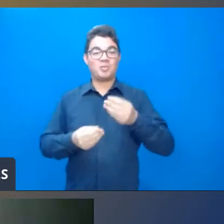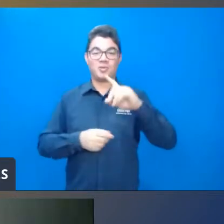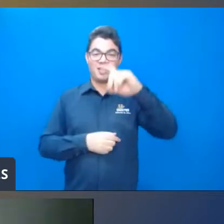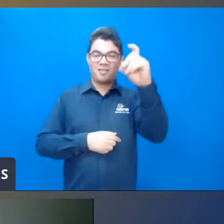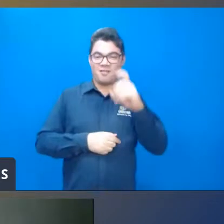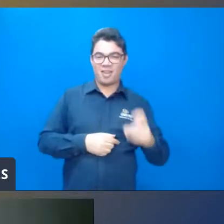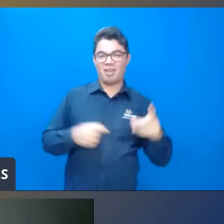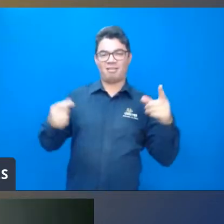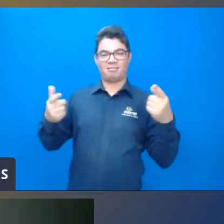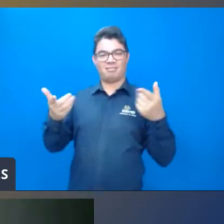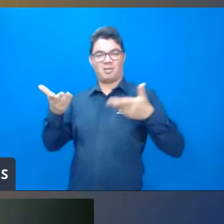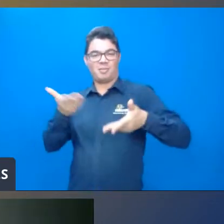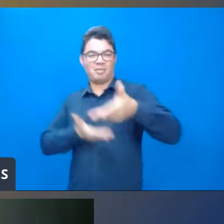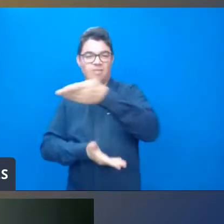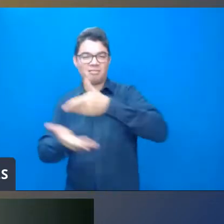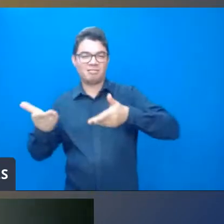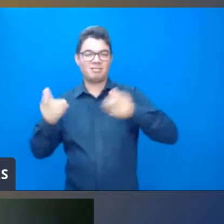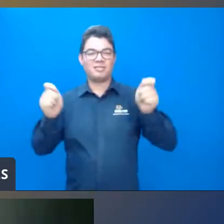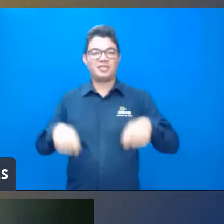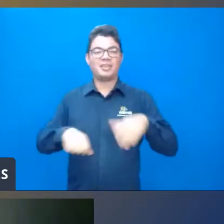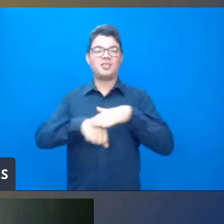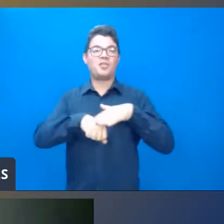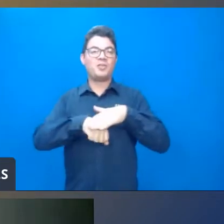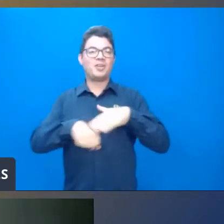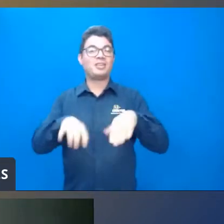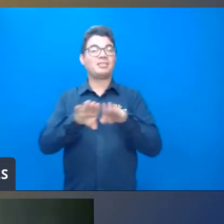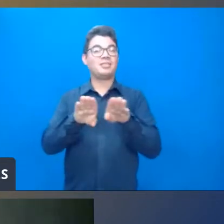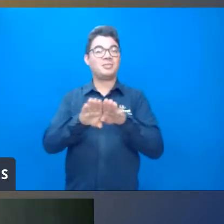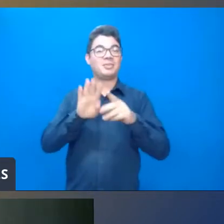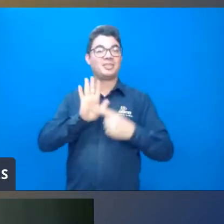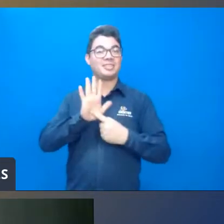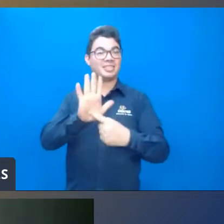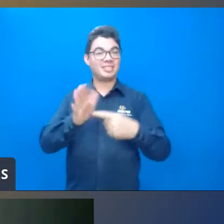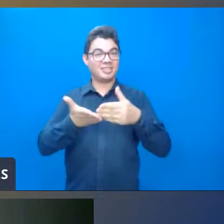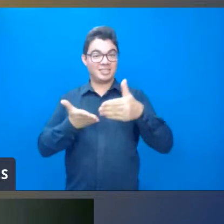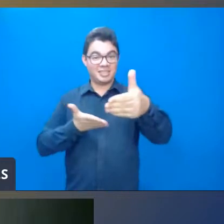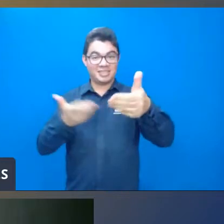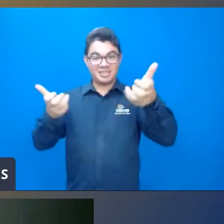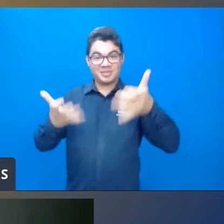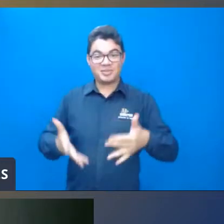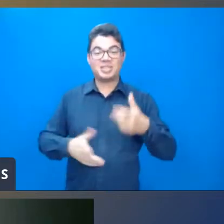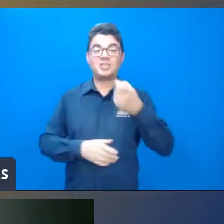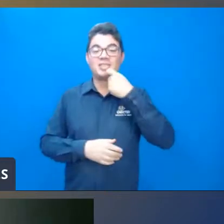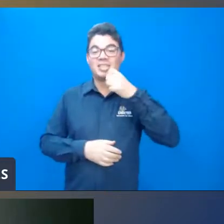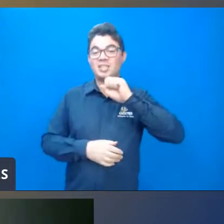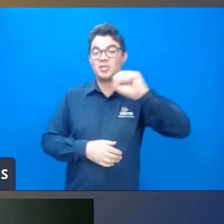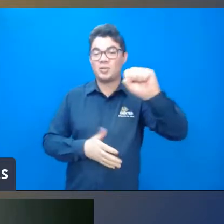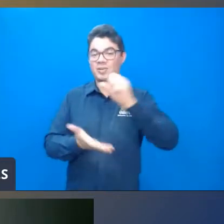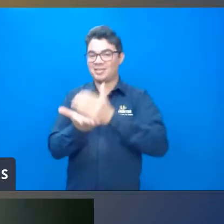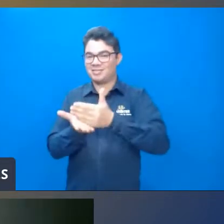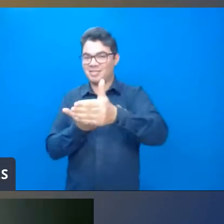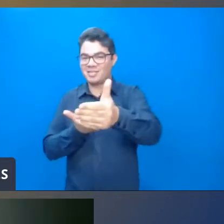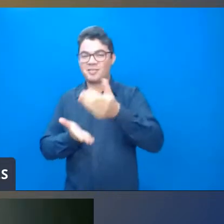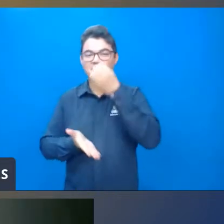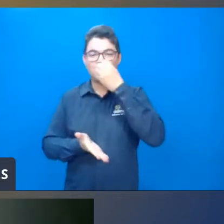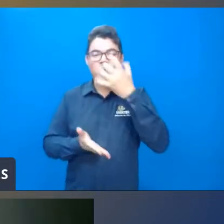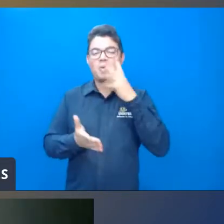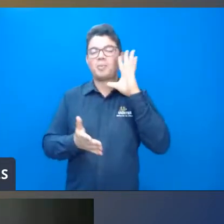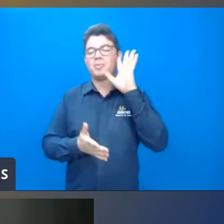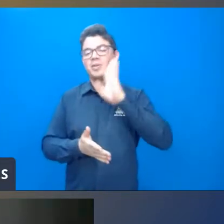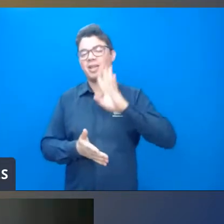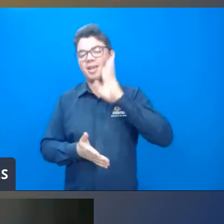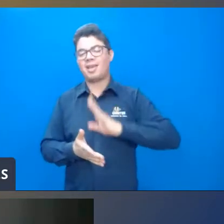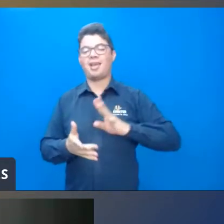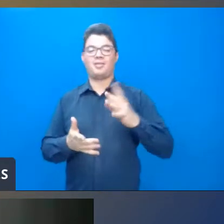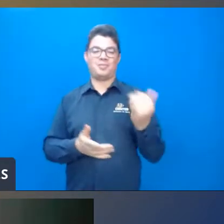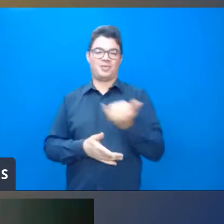ao longo de todas as conversas que teremos ali no decorrer da noite, né? Então, o sextou é uma iniciativa muito bacana, muito legal